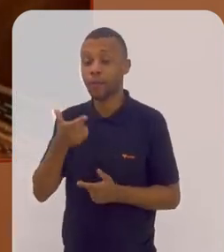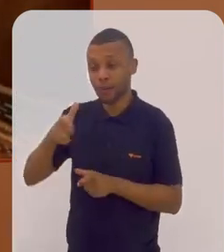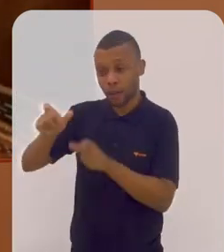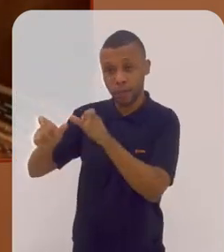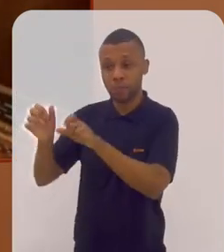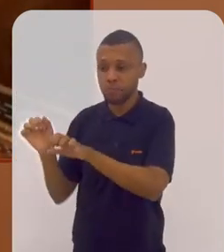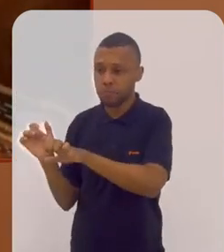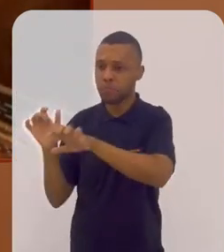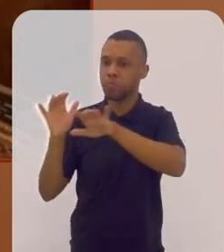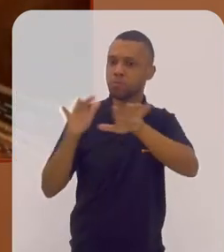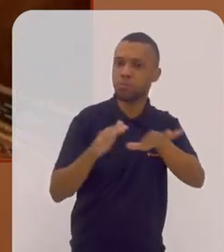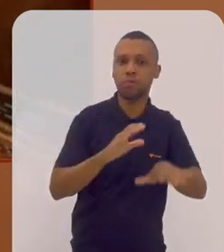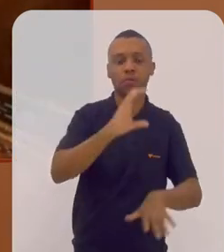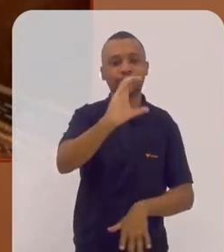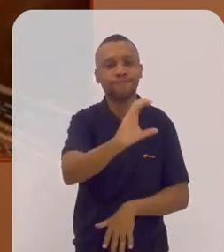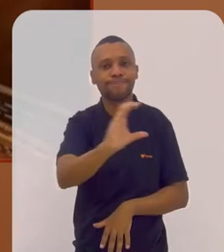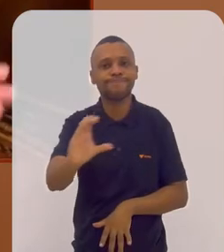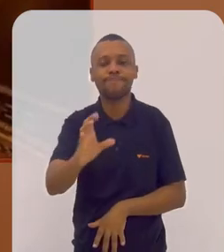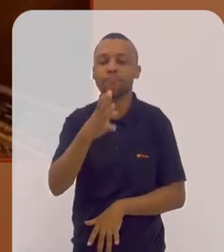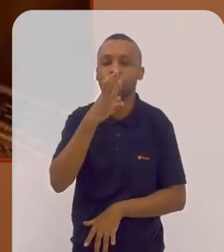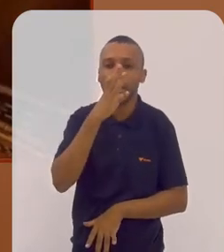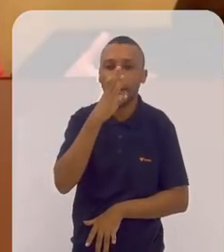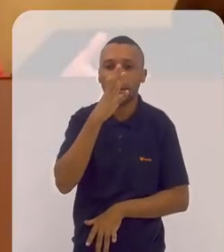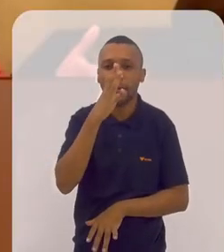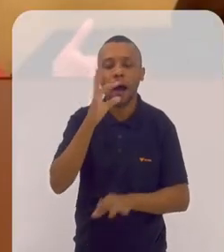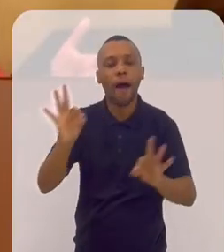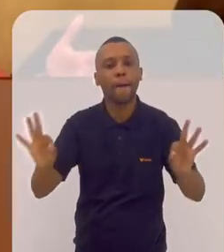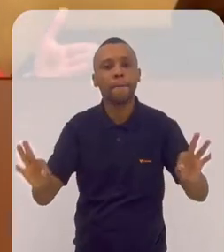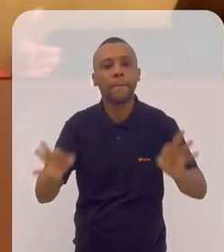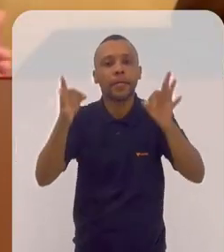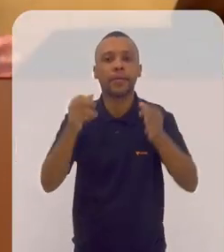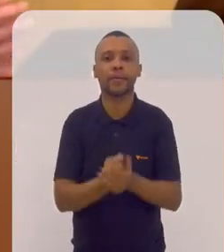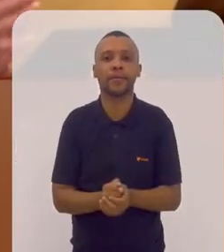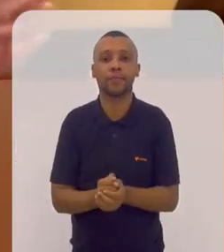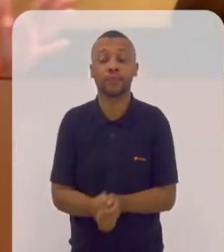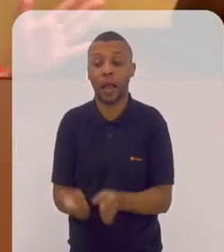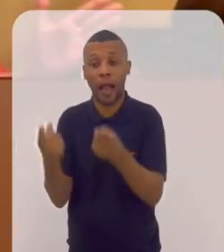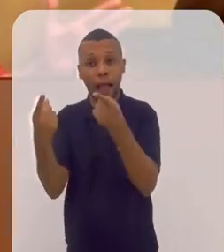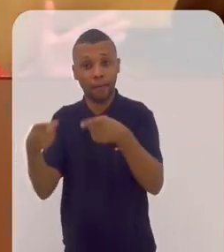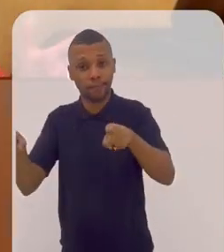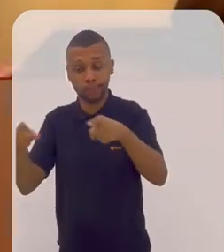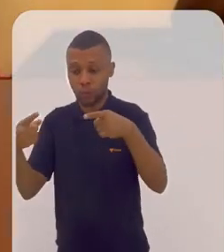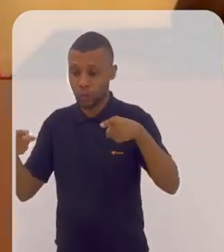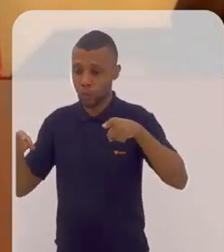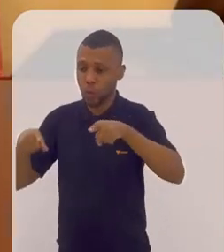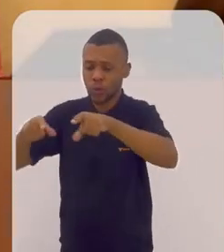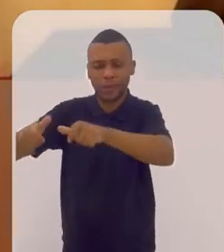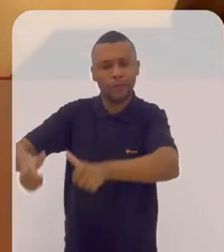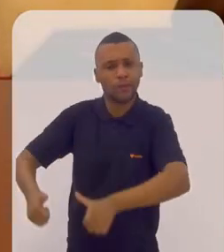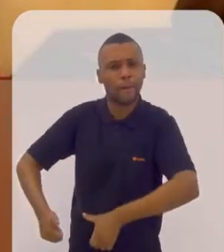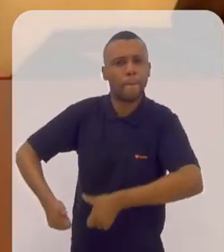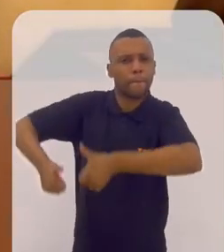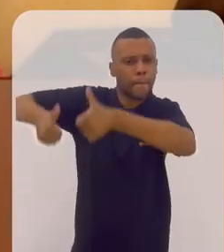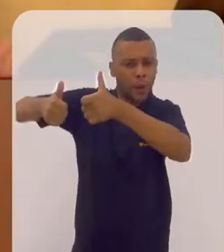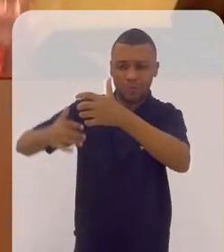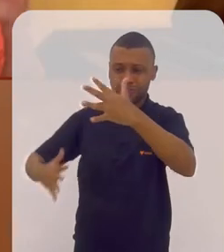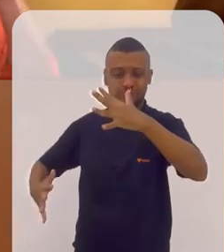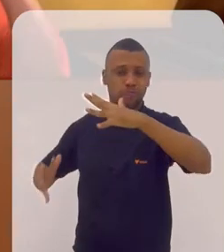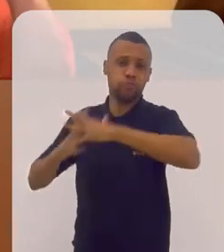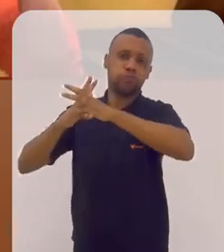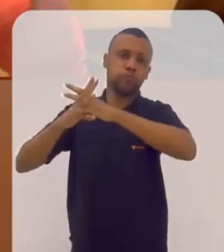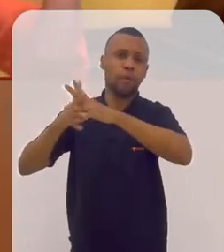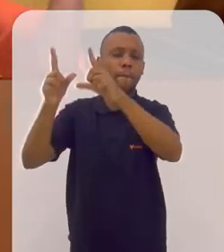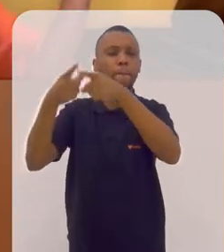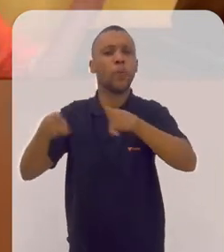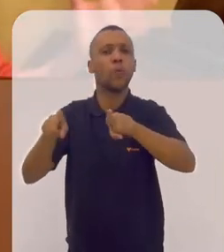iam à igreja ouvir uma missa, ela tinha que ser acompanhada da melhor música, porque